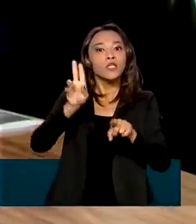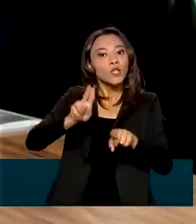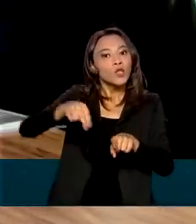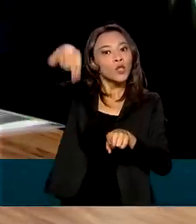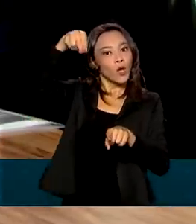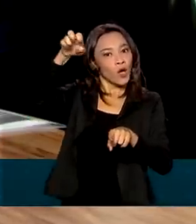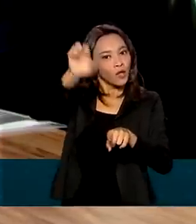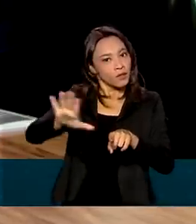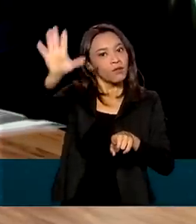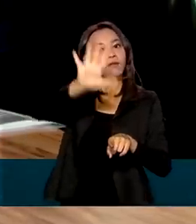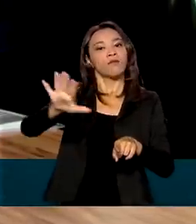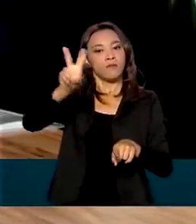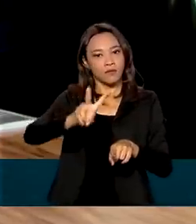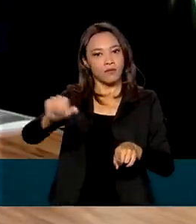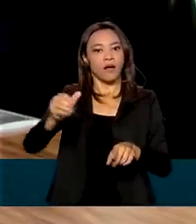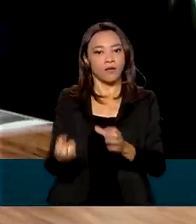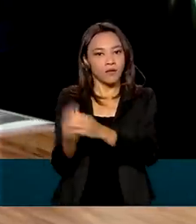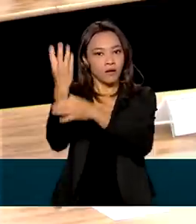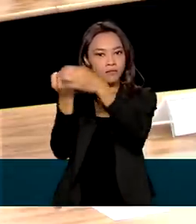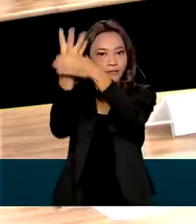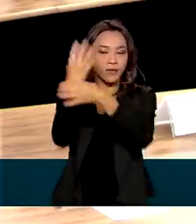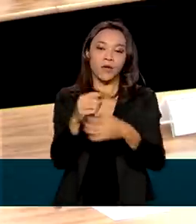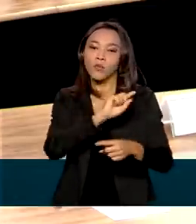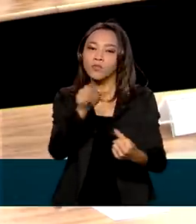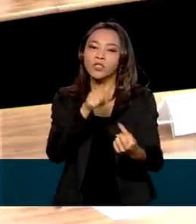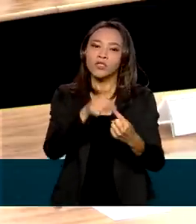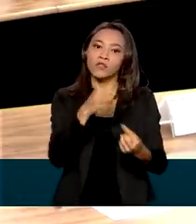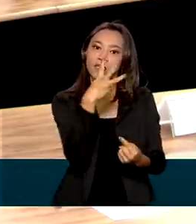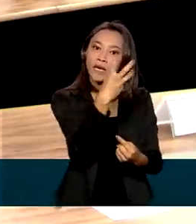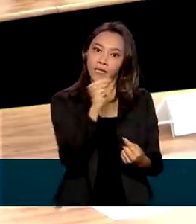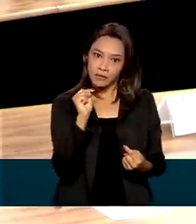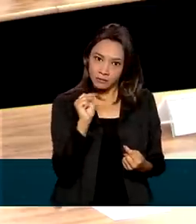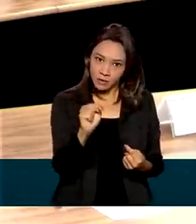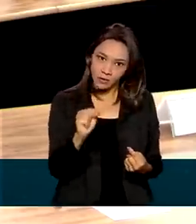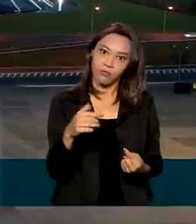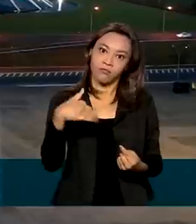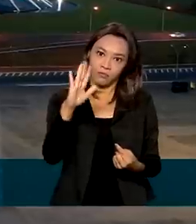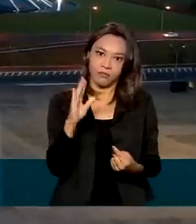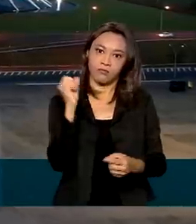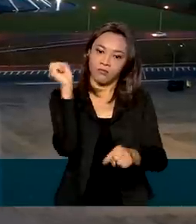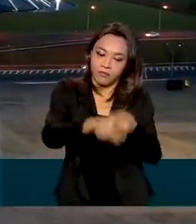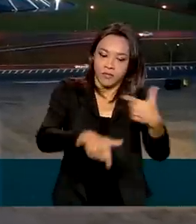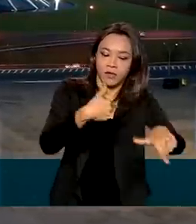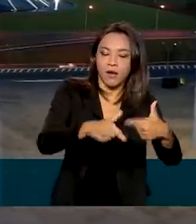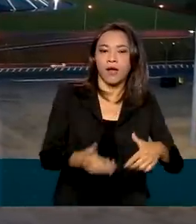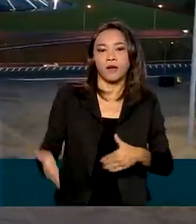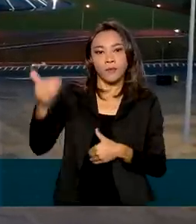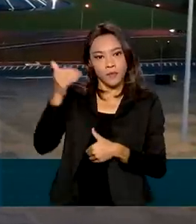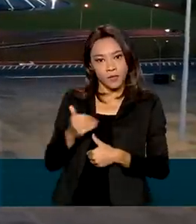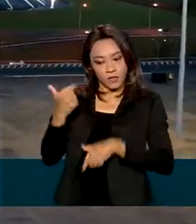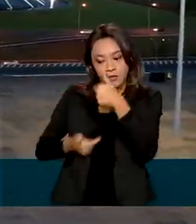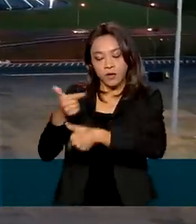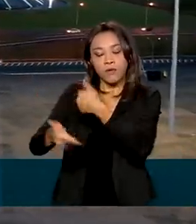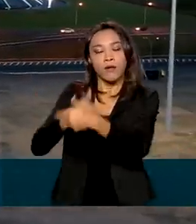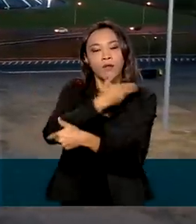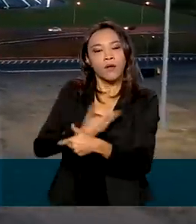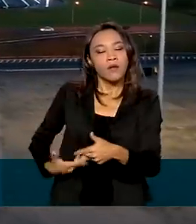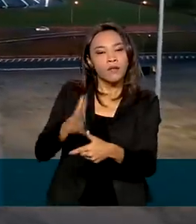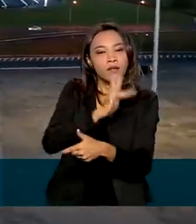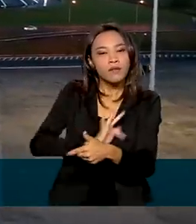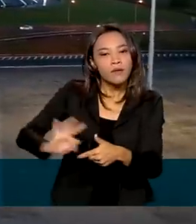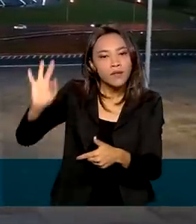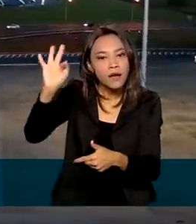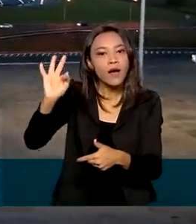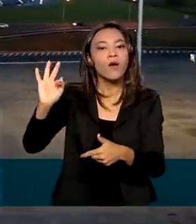é gerar 3 mil empregos diretos e indiretos no país. E as ações do governo federal no combate aos